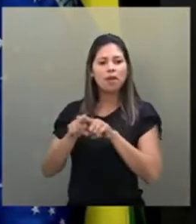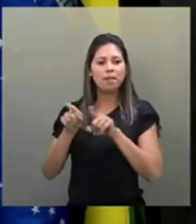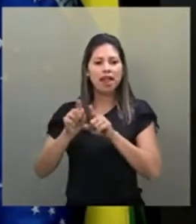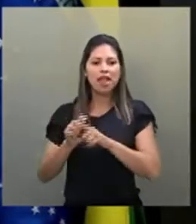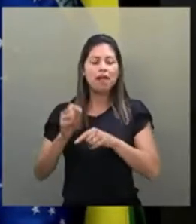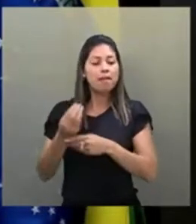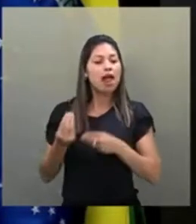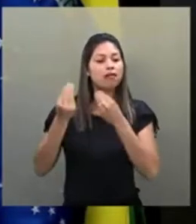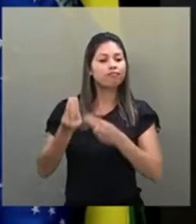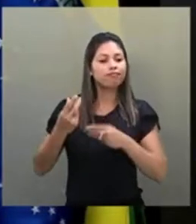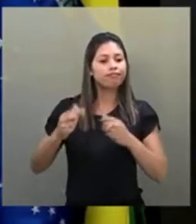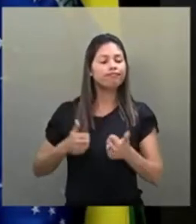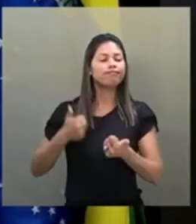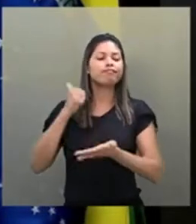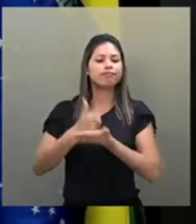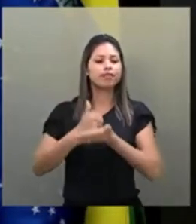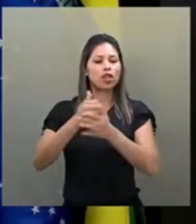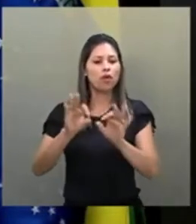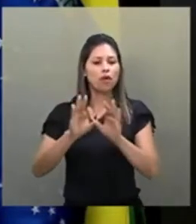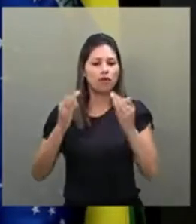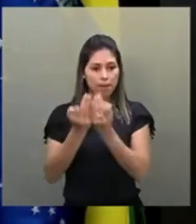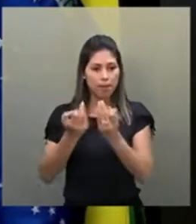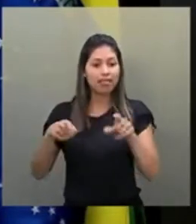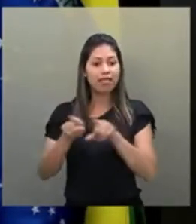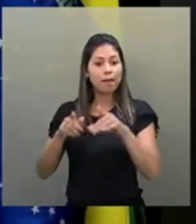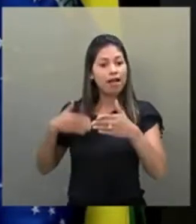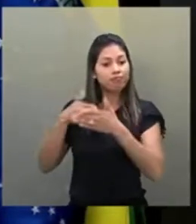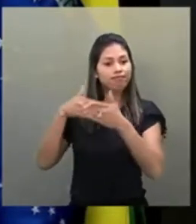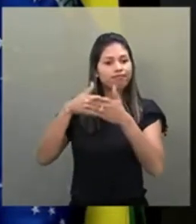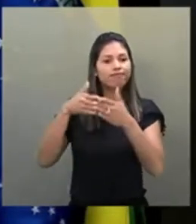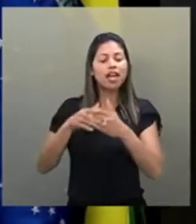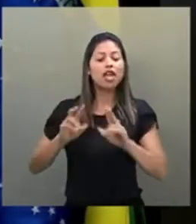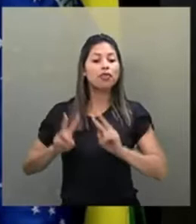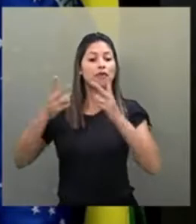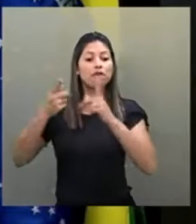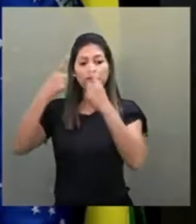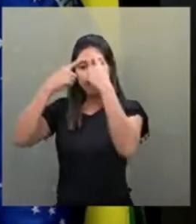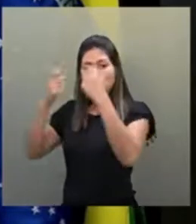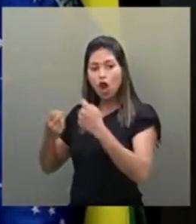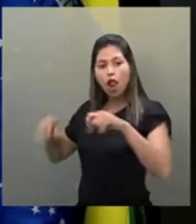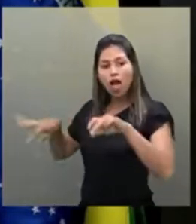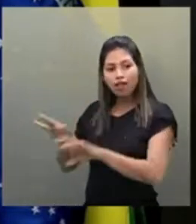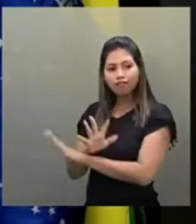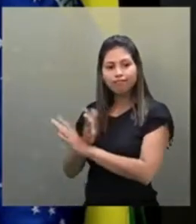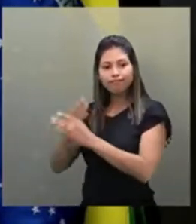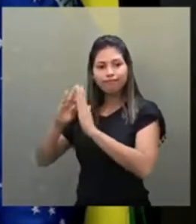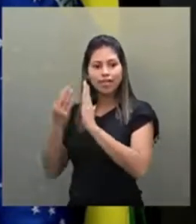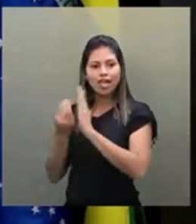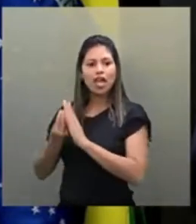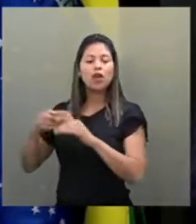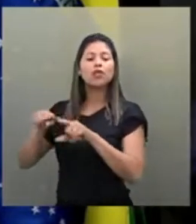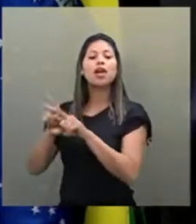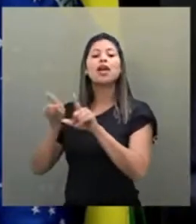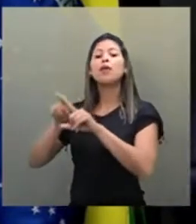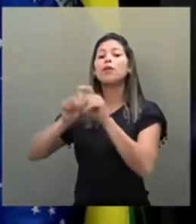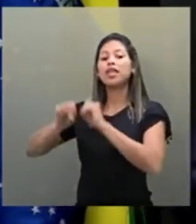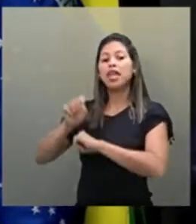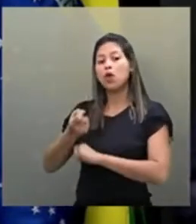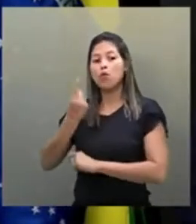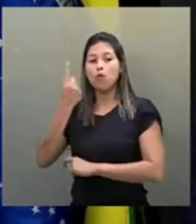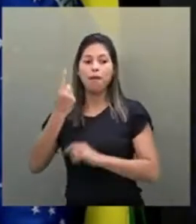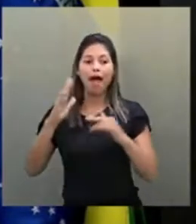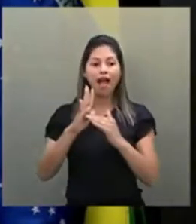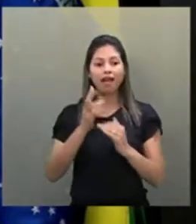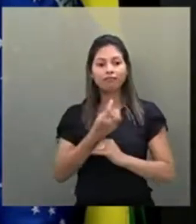sustentar a sua família, mas principalmente para romper o ciclo de violência dentro de casa. Uma em cada três mulheres